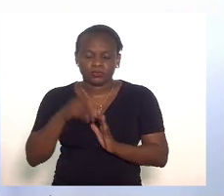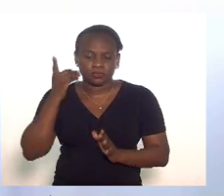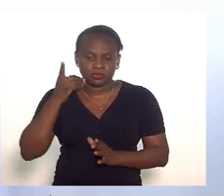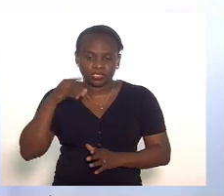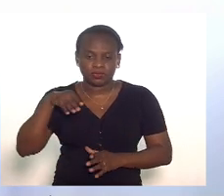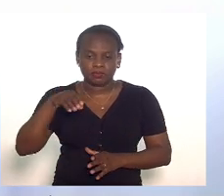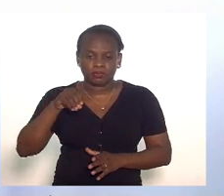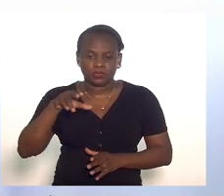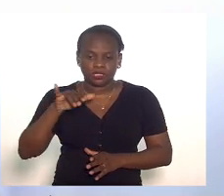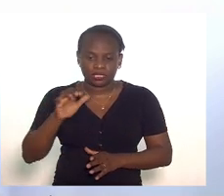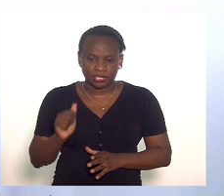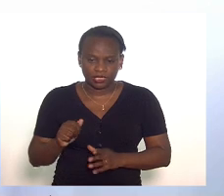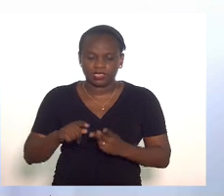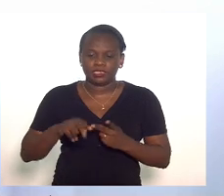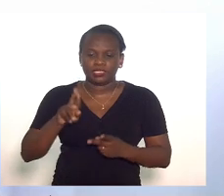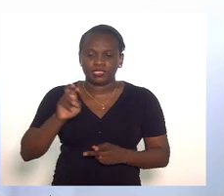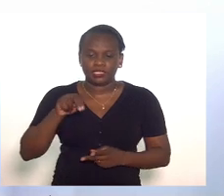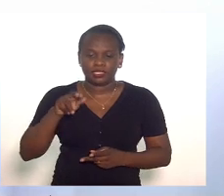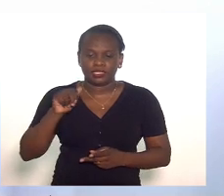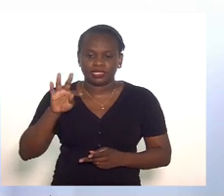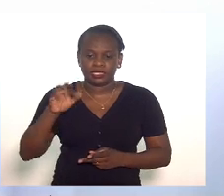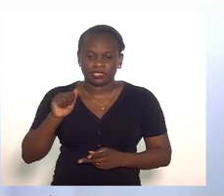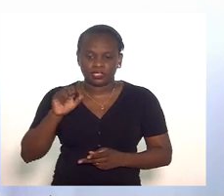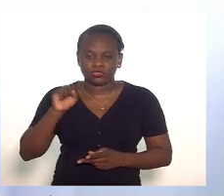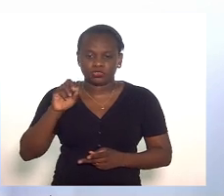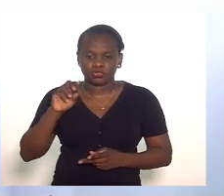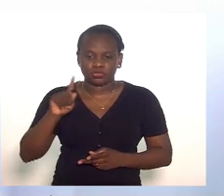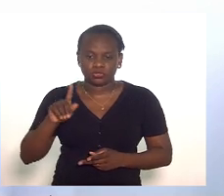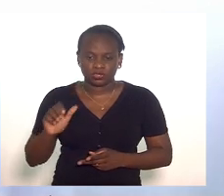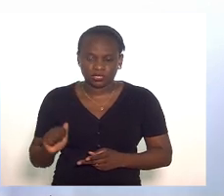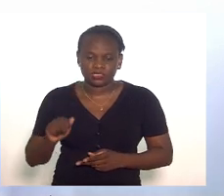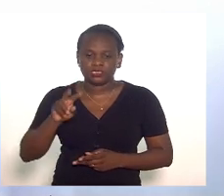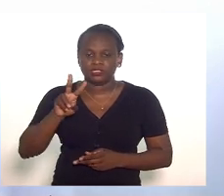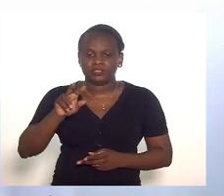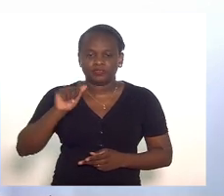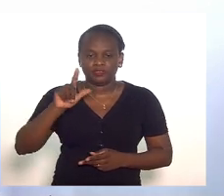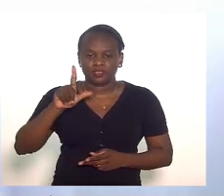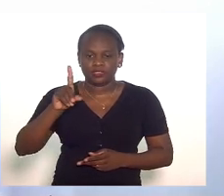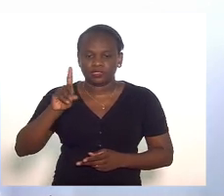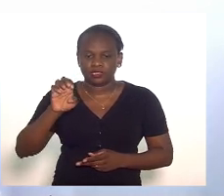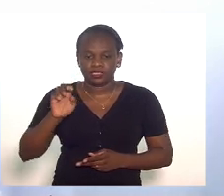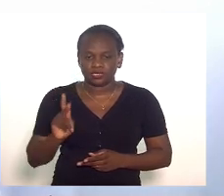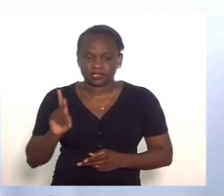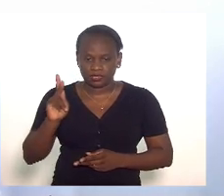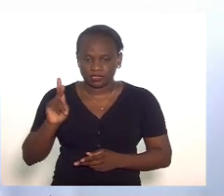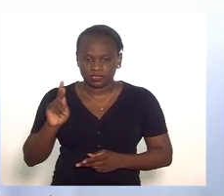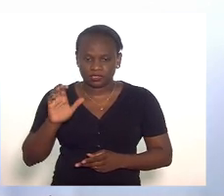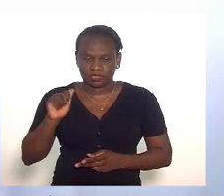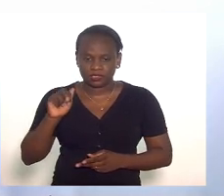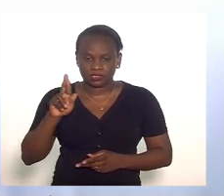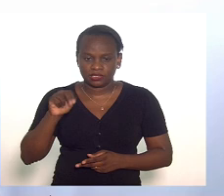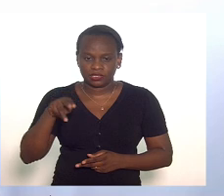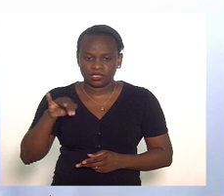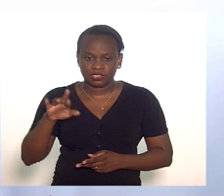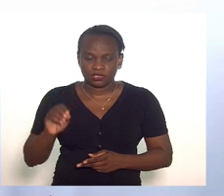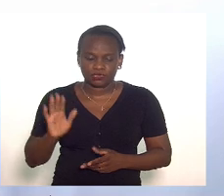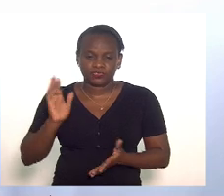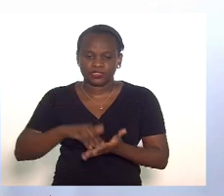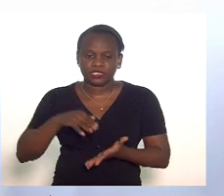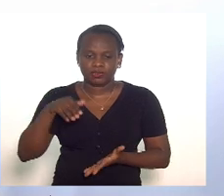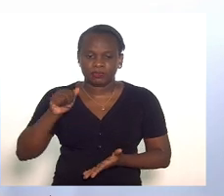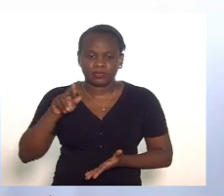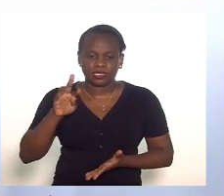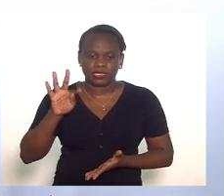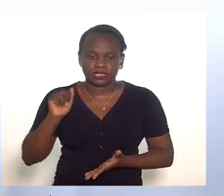Mônica Francisco deputada Renata Souza deputado Valdeque Carneiro e ao final Marta Rocha